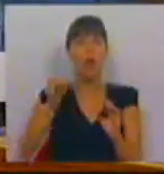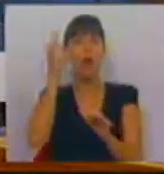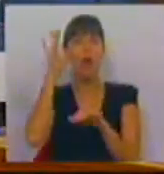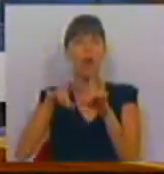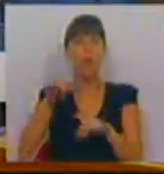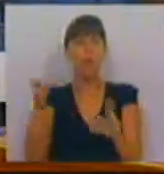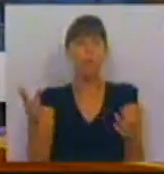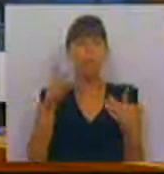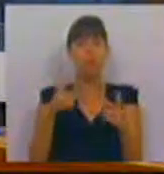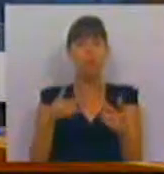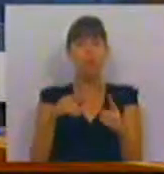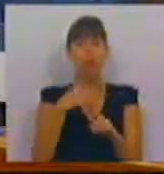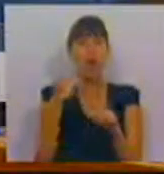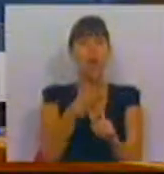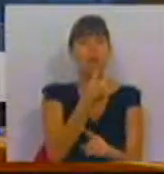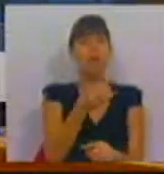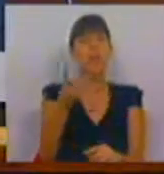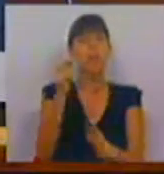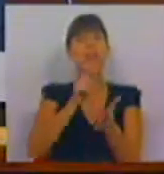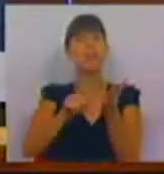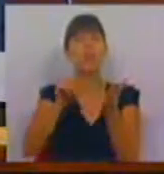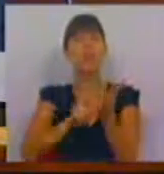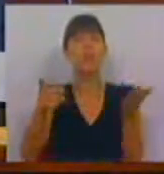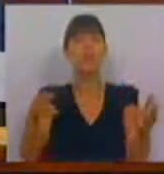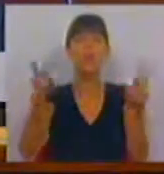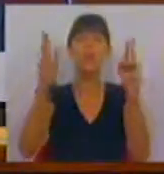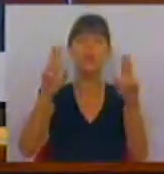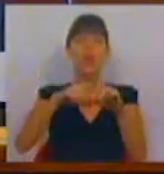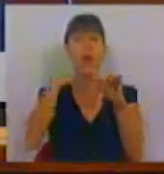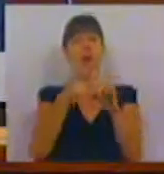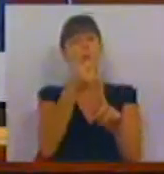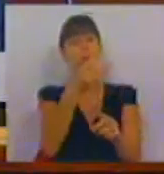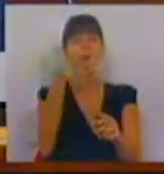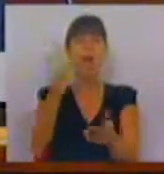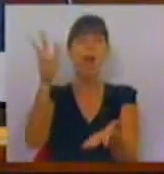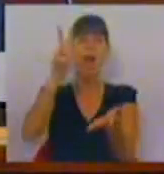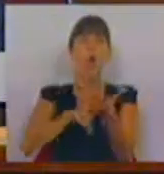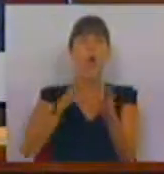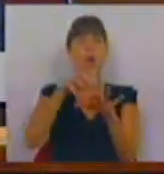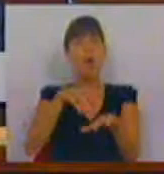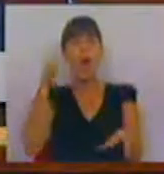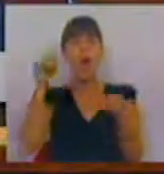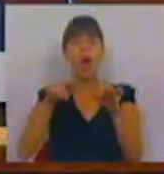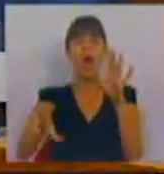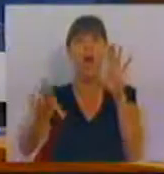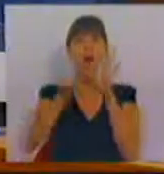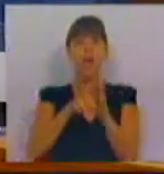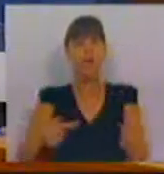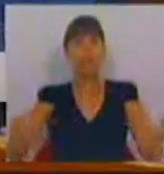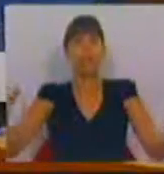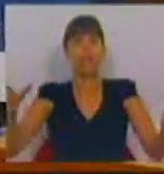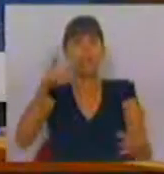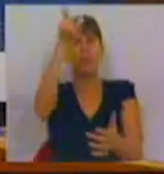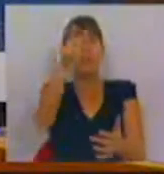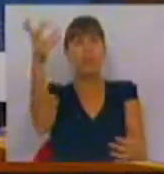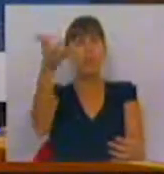ilícito. No ano de 2013 escreveu, espera-se que em 2013 seja aprovada no âmbito parlamentar a lei contra o enriquecimento ilícito. Posso